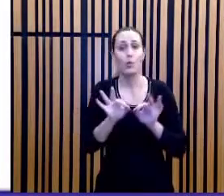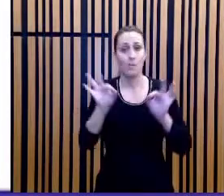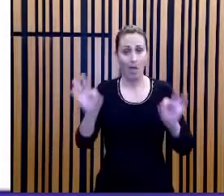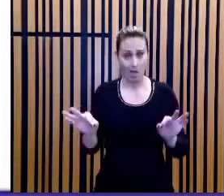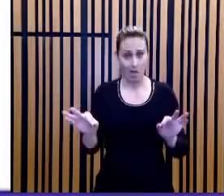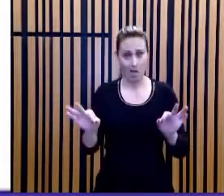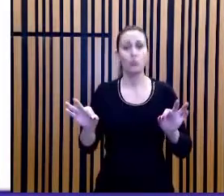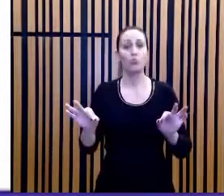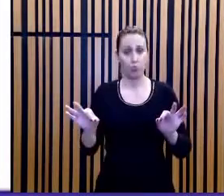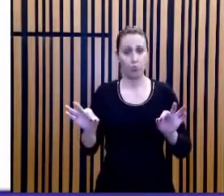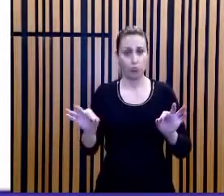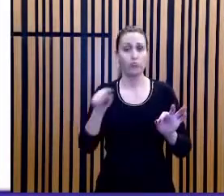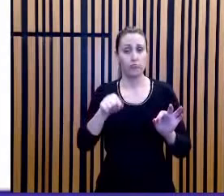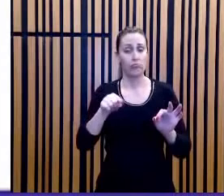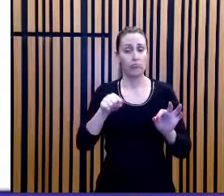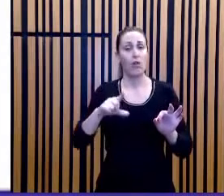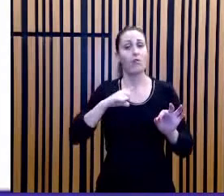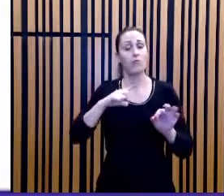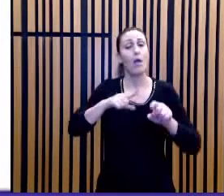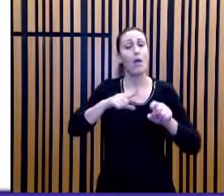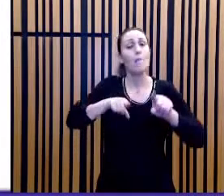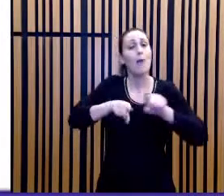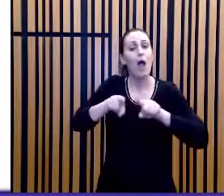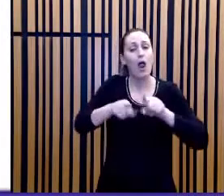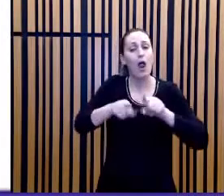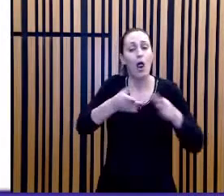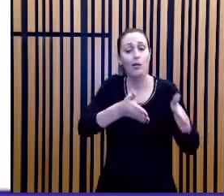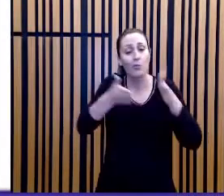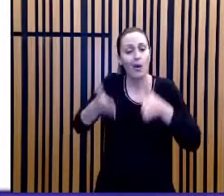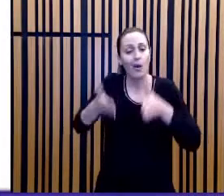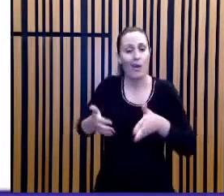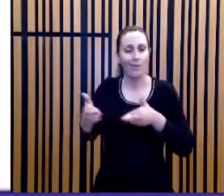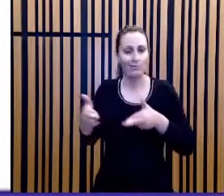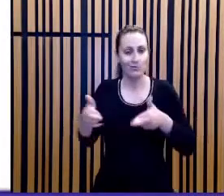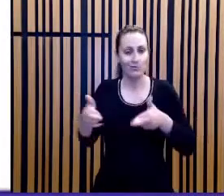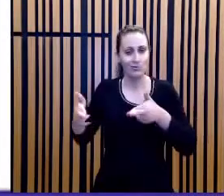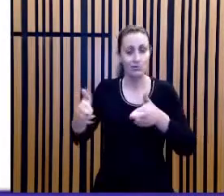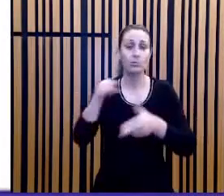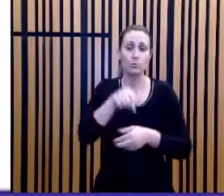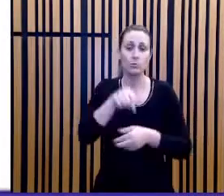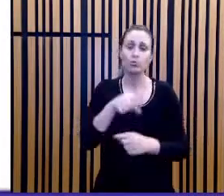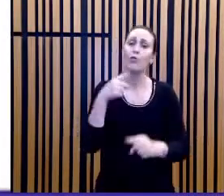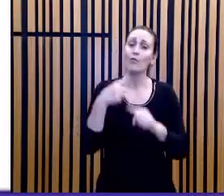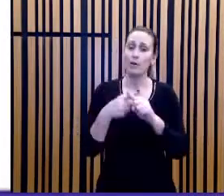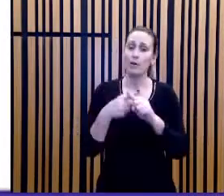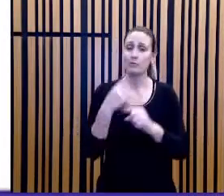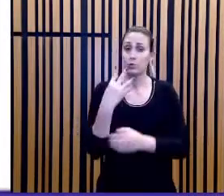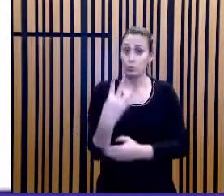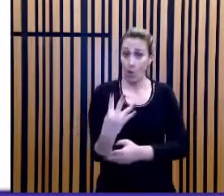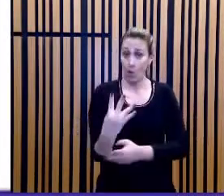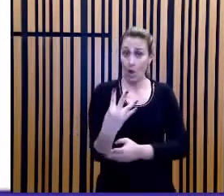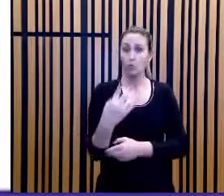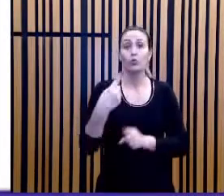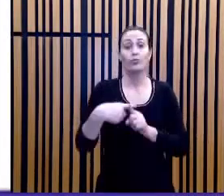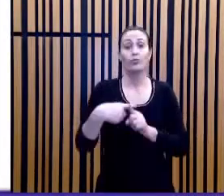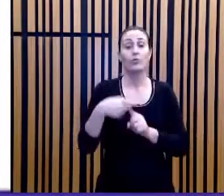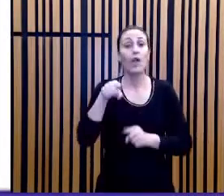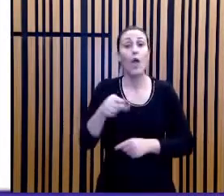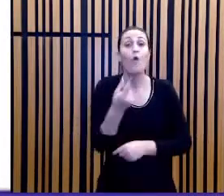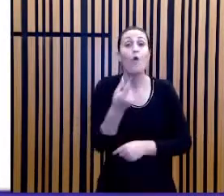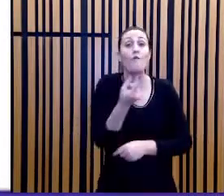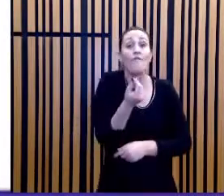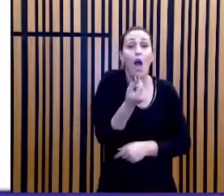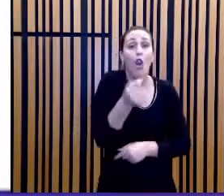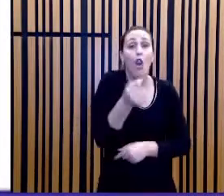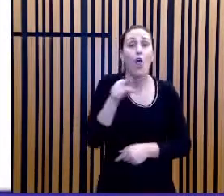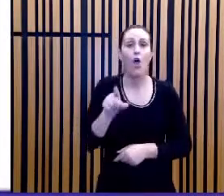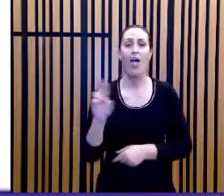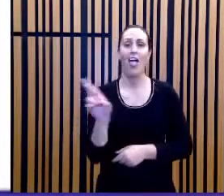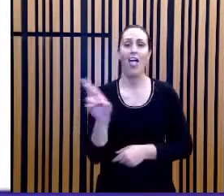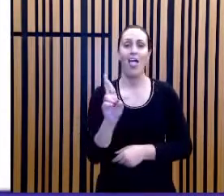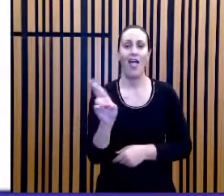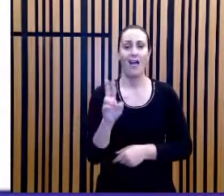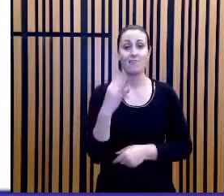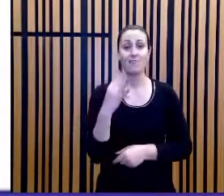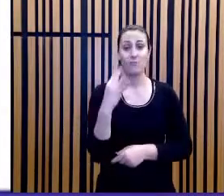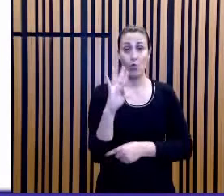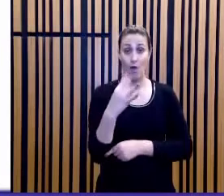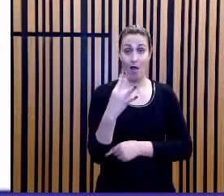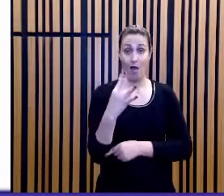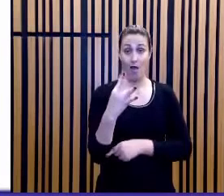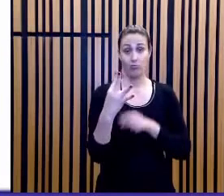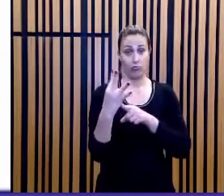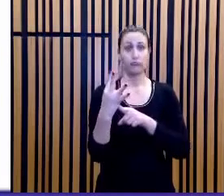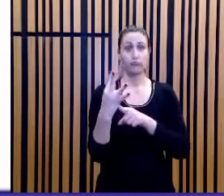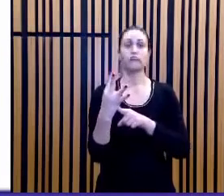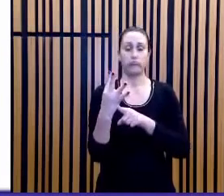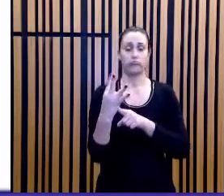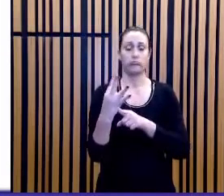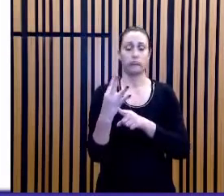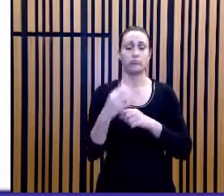comprimento do lado paralelo ao rio em metros, vezes 4, porque 4 é o valor por metro. Valor a pagar por metro para os lados